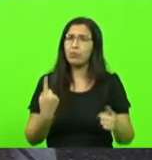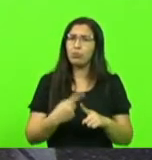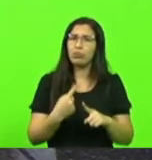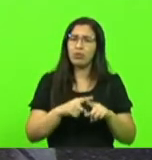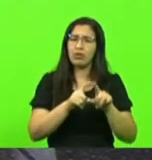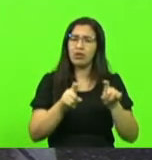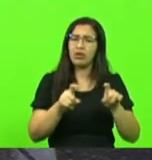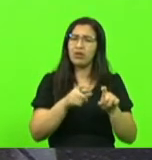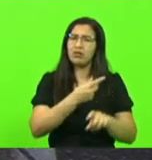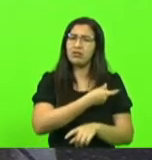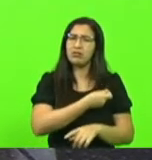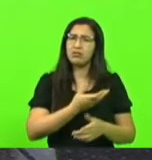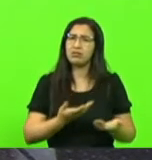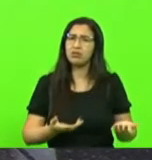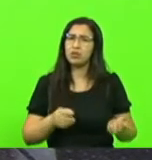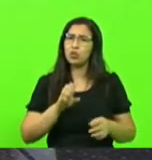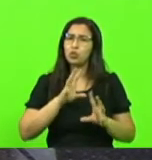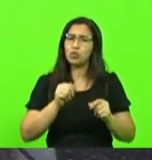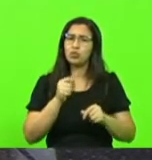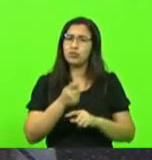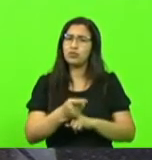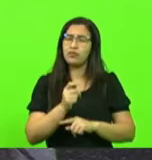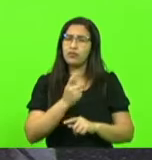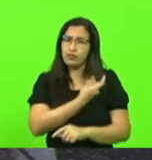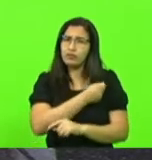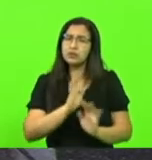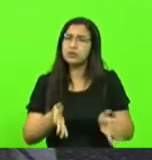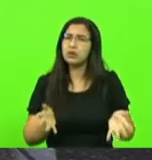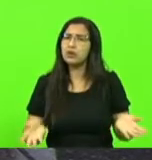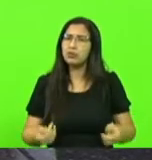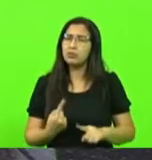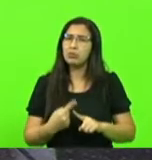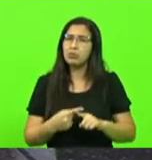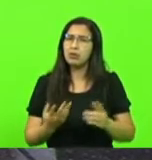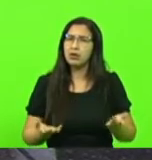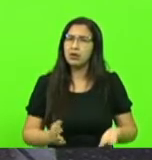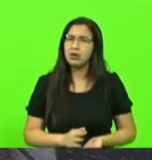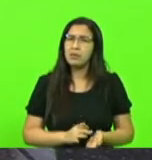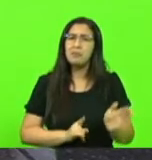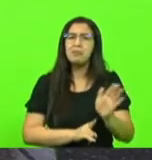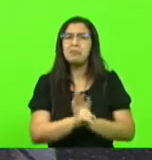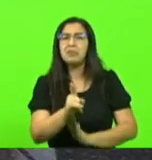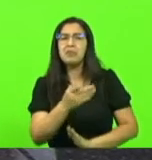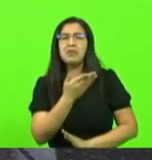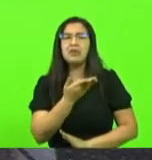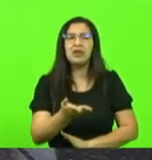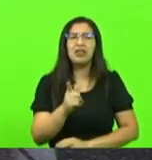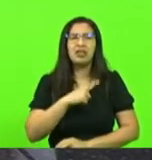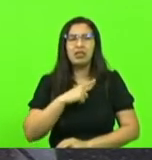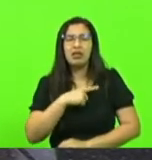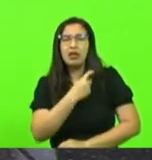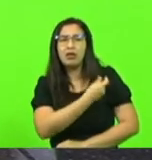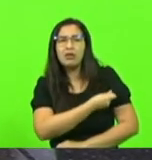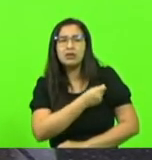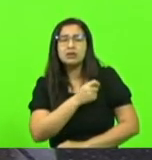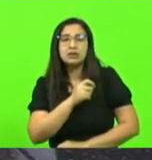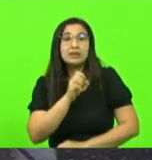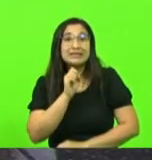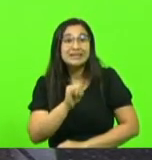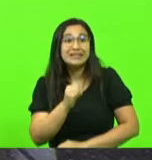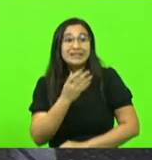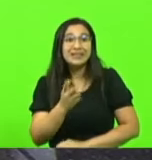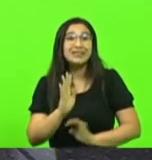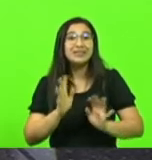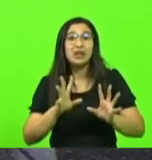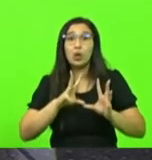sanitário se está todo mundo vacinado? Para que perguntar se a pessoa está vacinada se 100% da população está